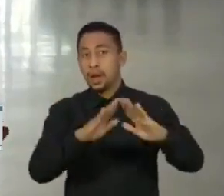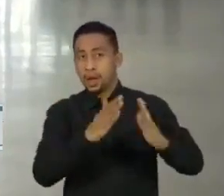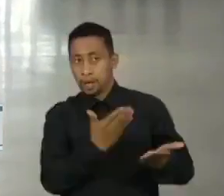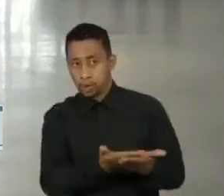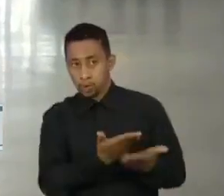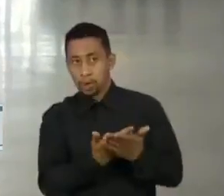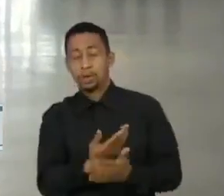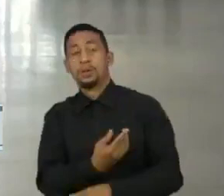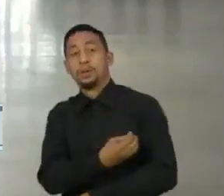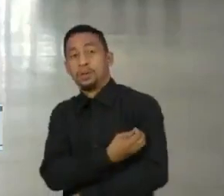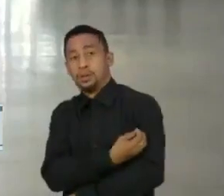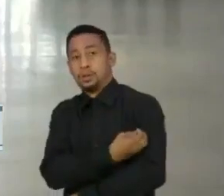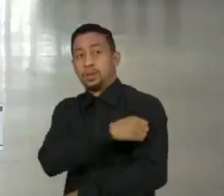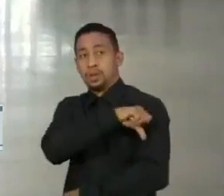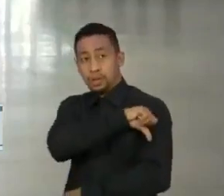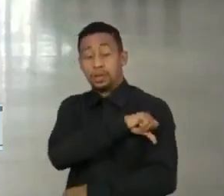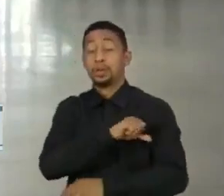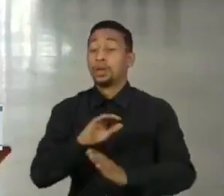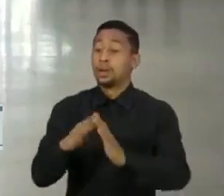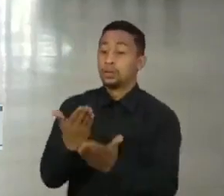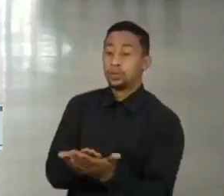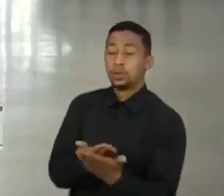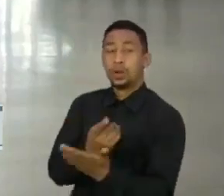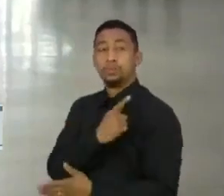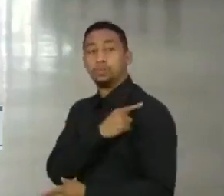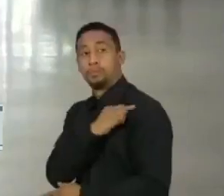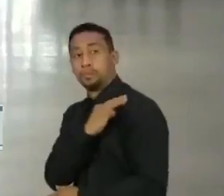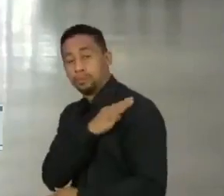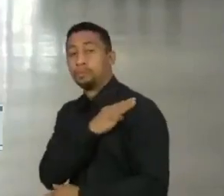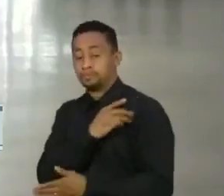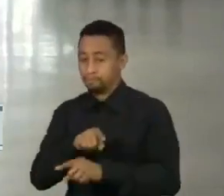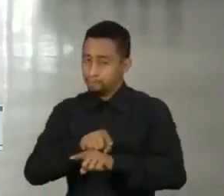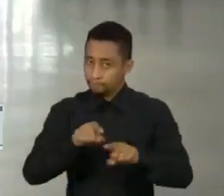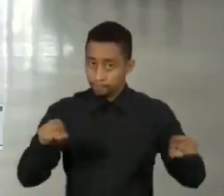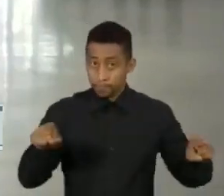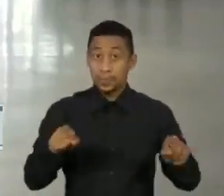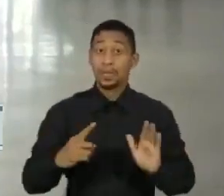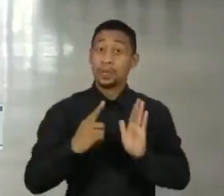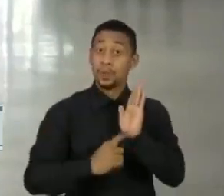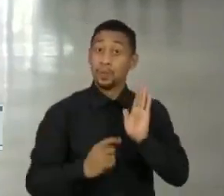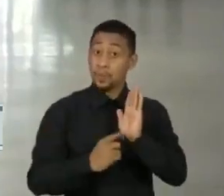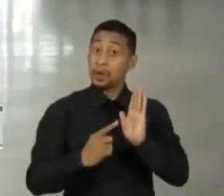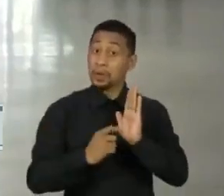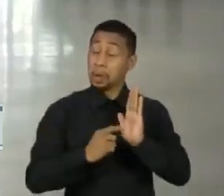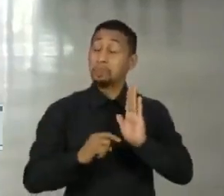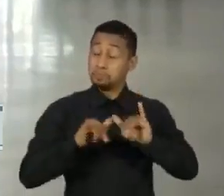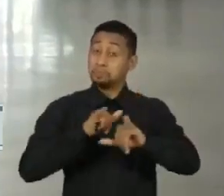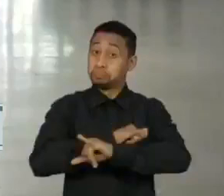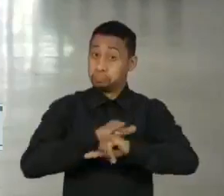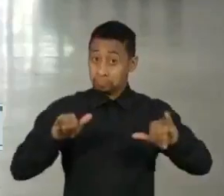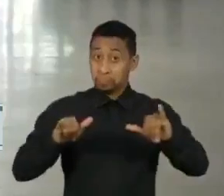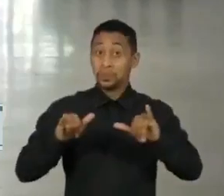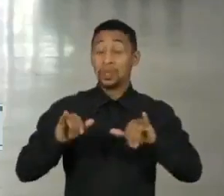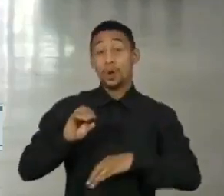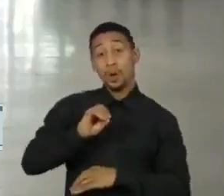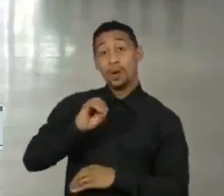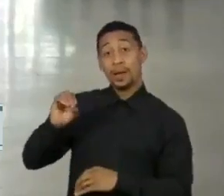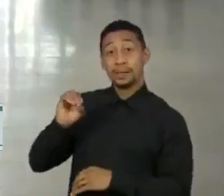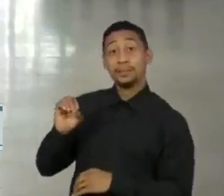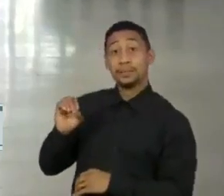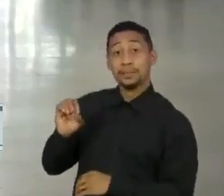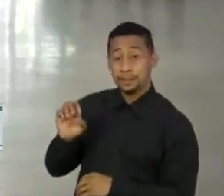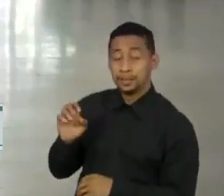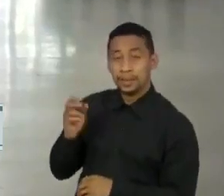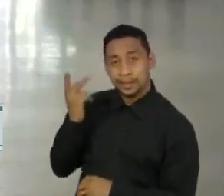de ensino fundamental quanto o ensino médio. O anúncio foi feito aqui no Memorial da América Latina, na Zona Oeste de São Paulo, na presença de